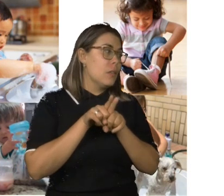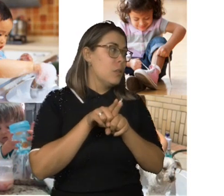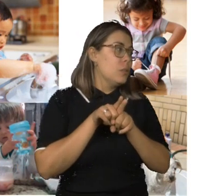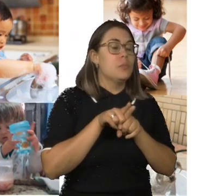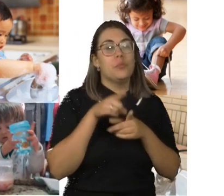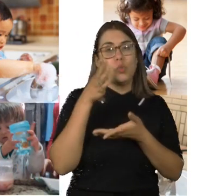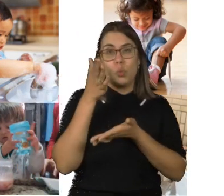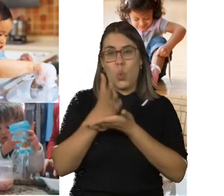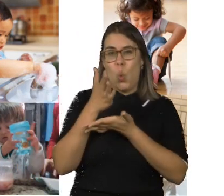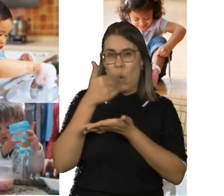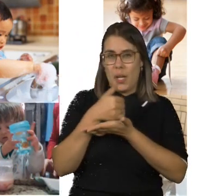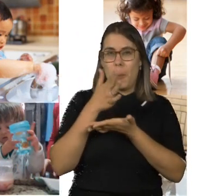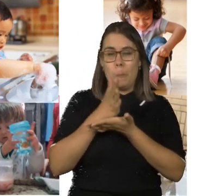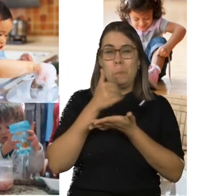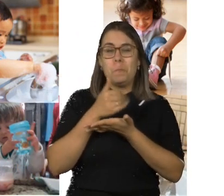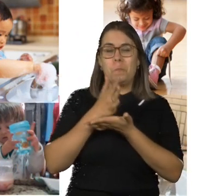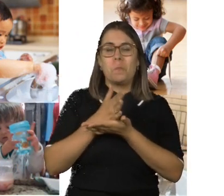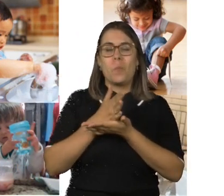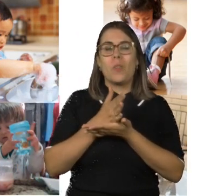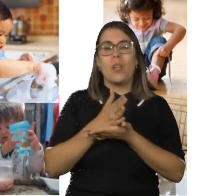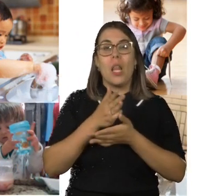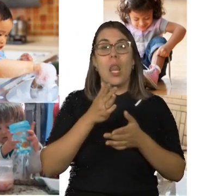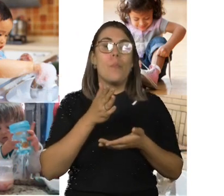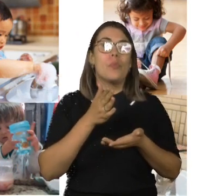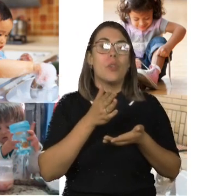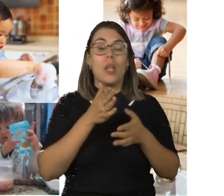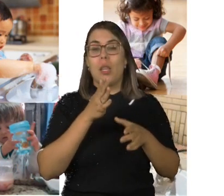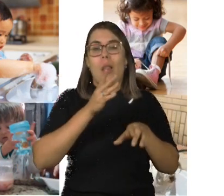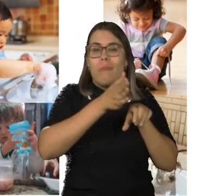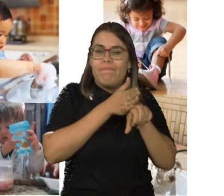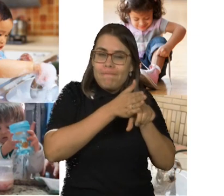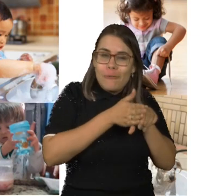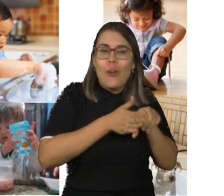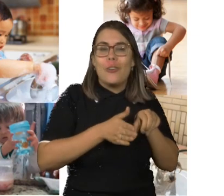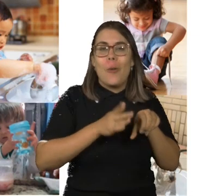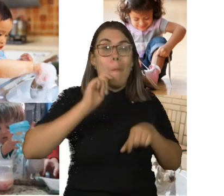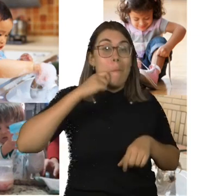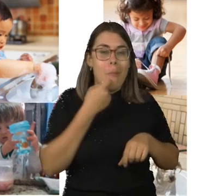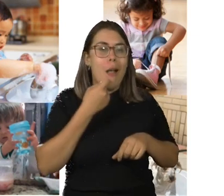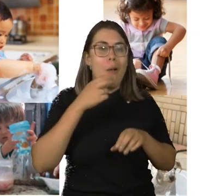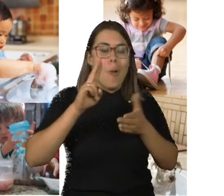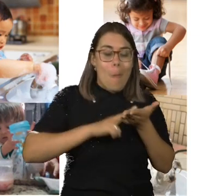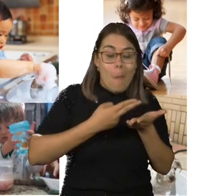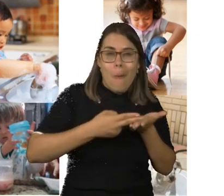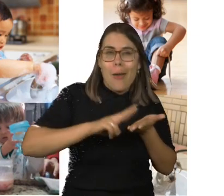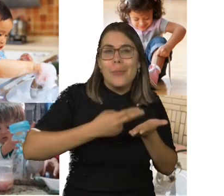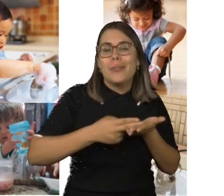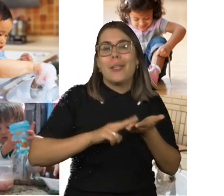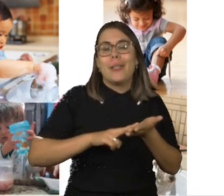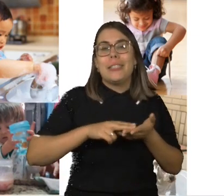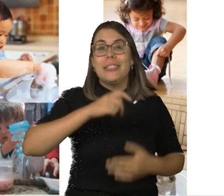menina pequena, de quatro, cinco anos, ela corta o pão, ela passa a manteiga, e depois ela escova os dentes.